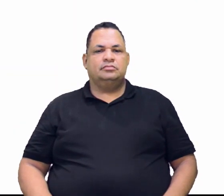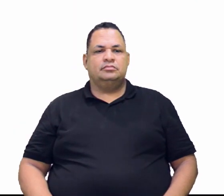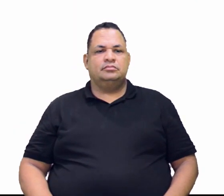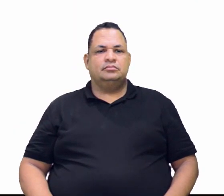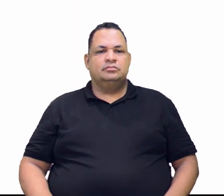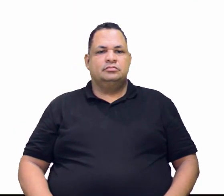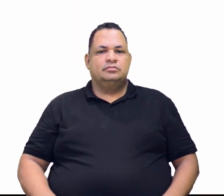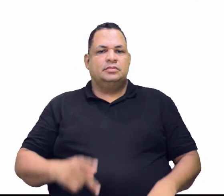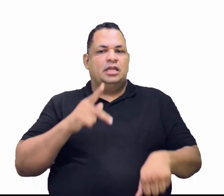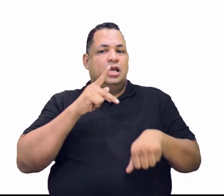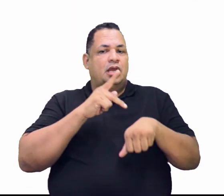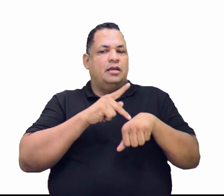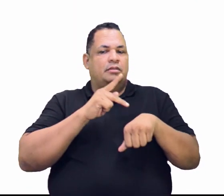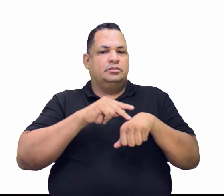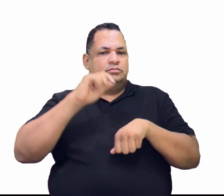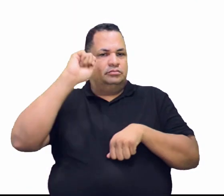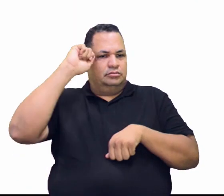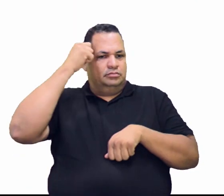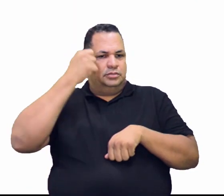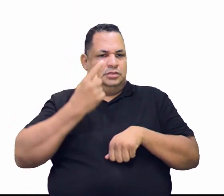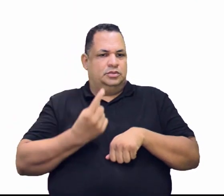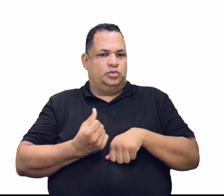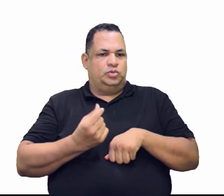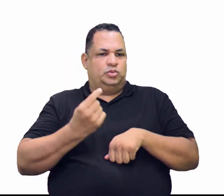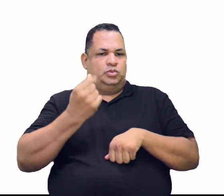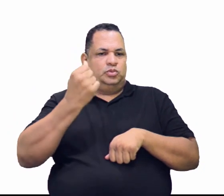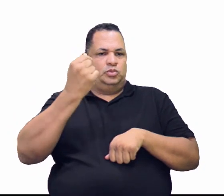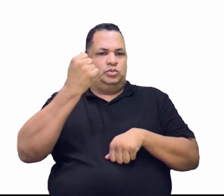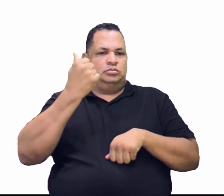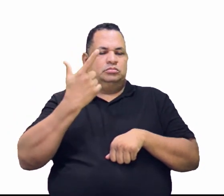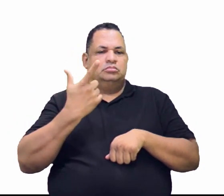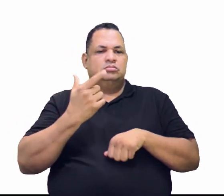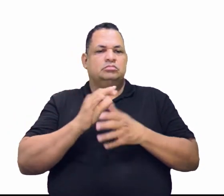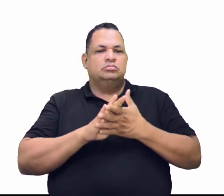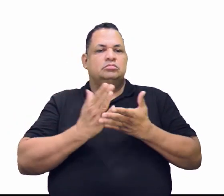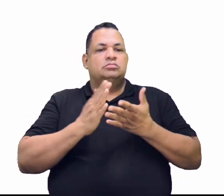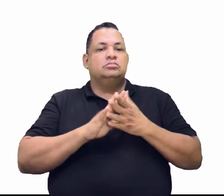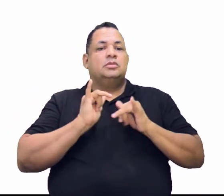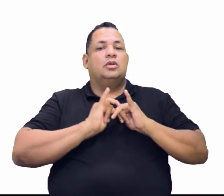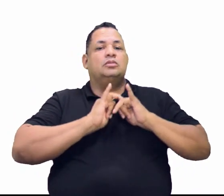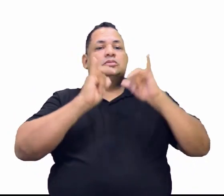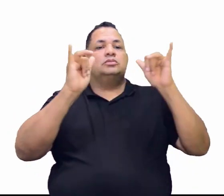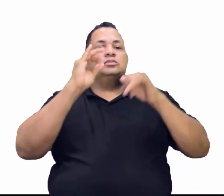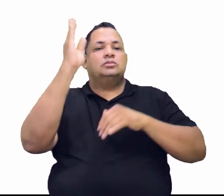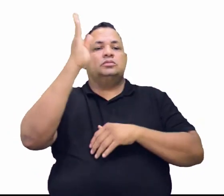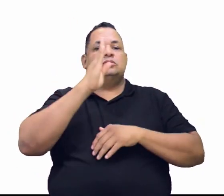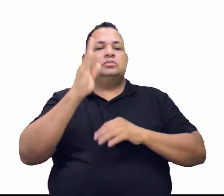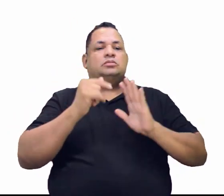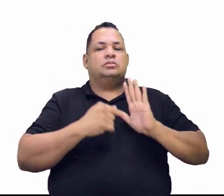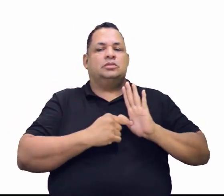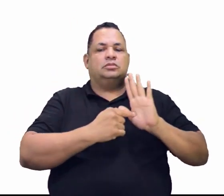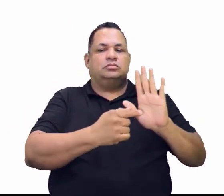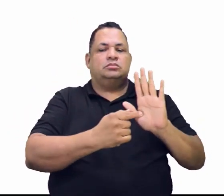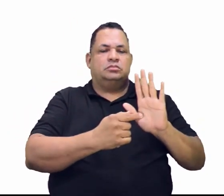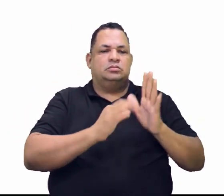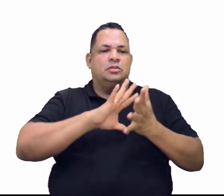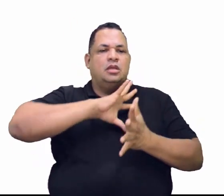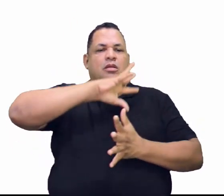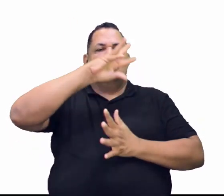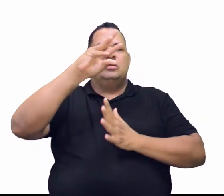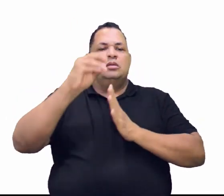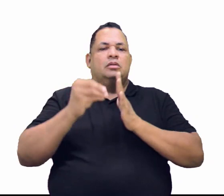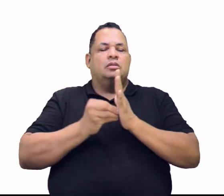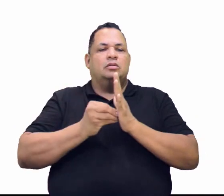As pedrinhas pretas da fortuna. As manchetes do Brasil, trazer assim, a